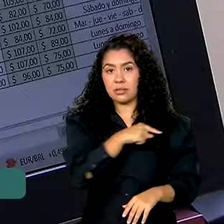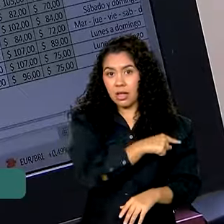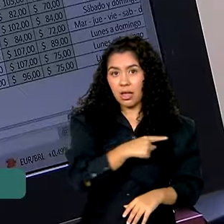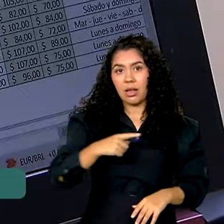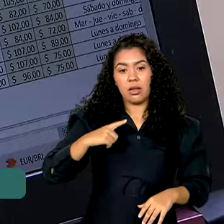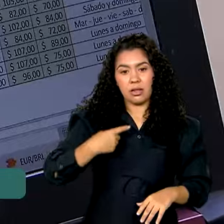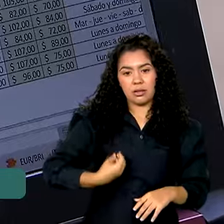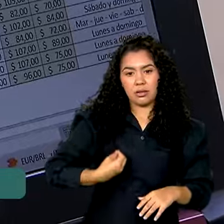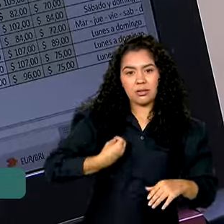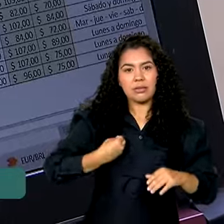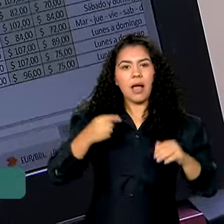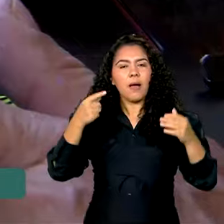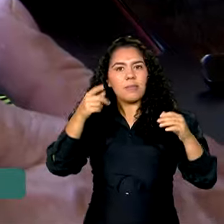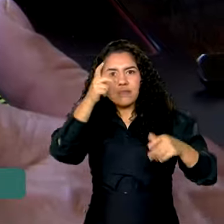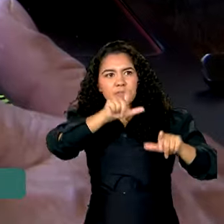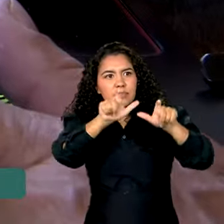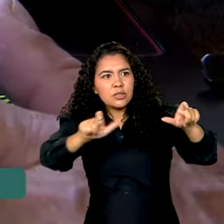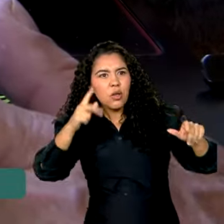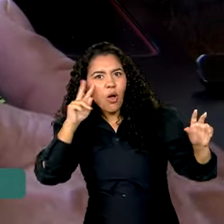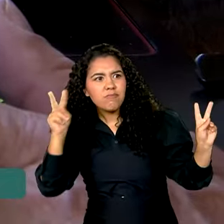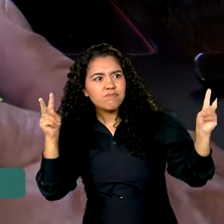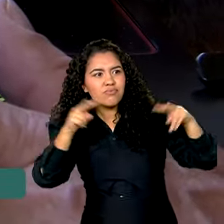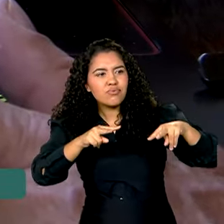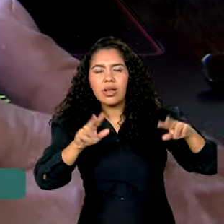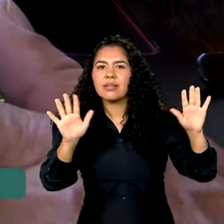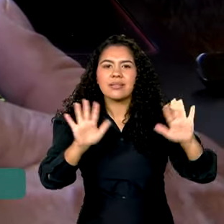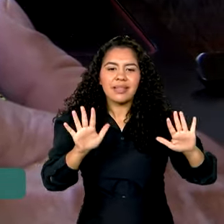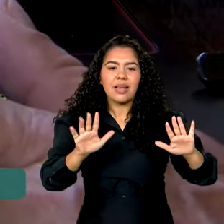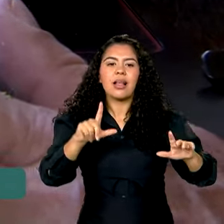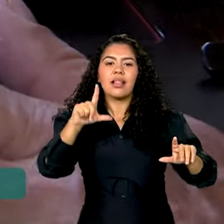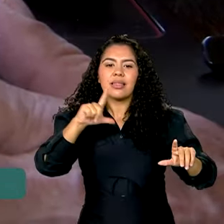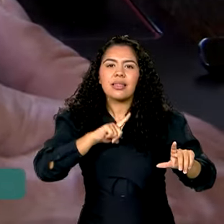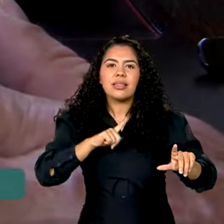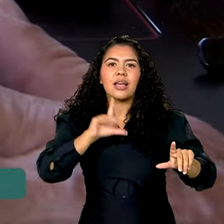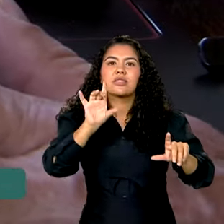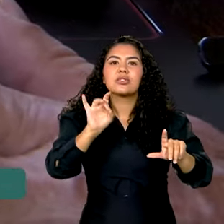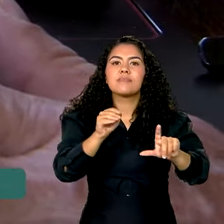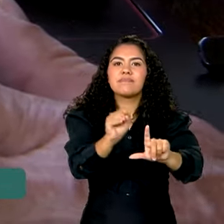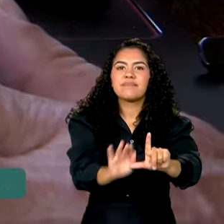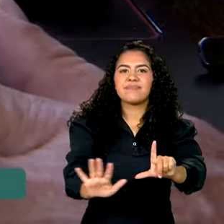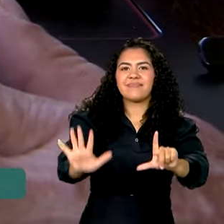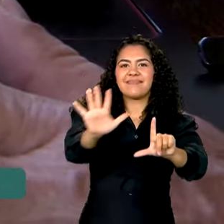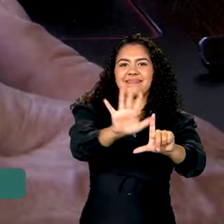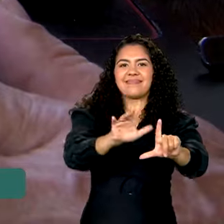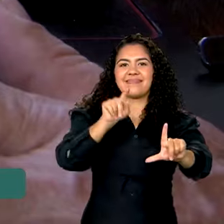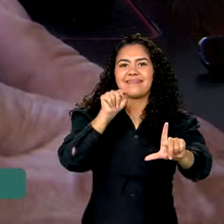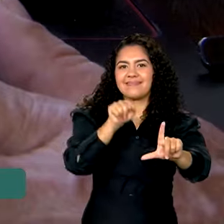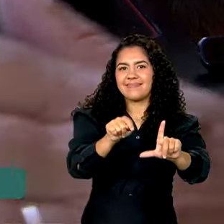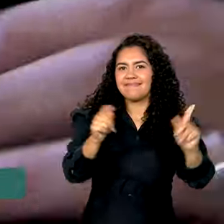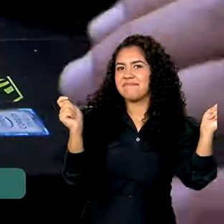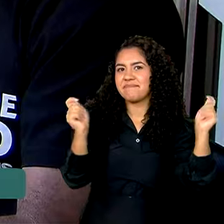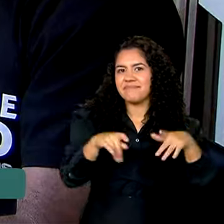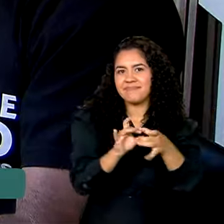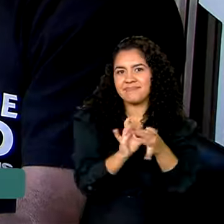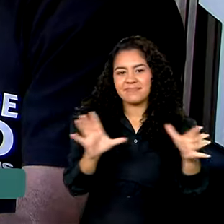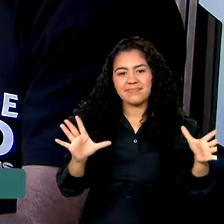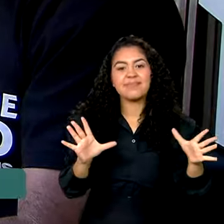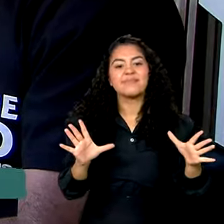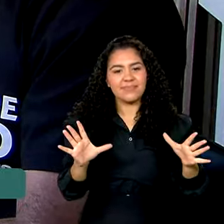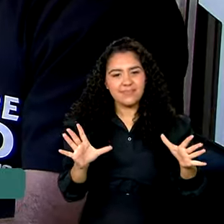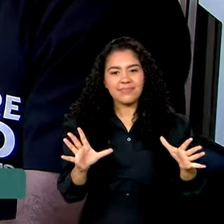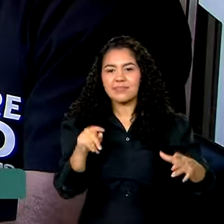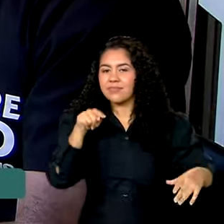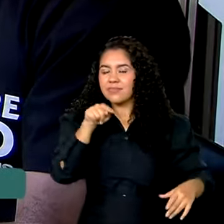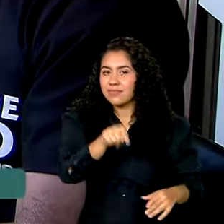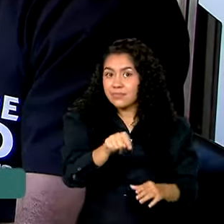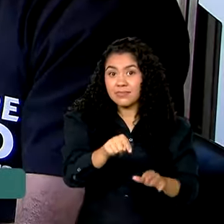visível ao público, ela está a apenas alguns cliques de distância dos consumidores, pois é um